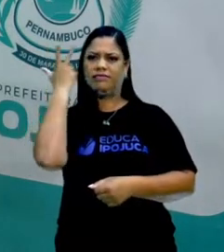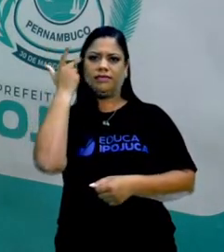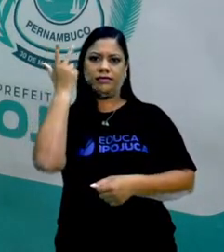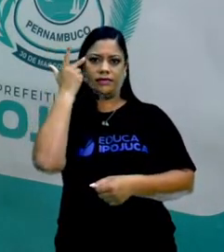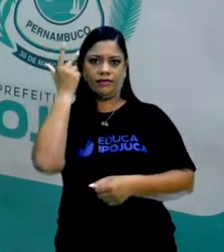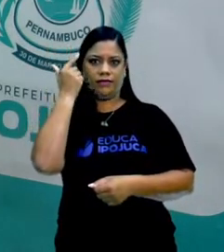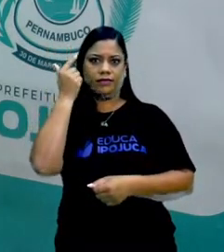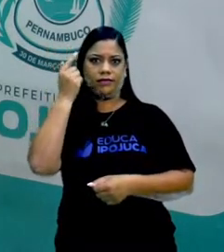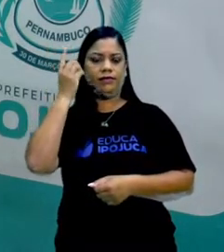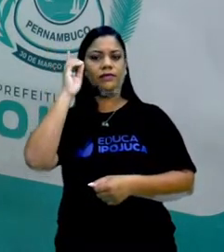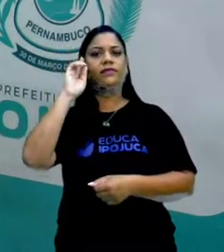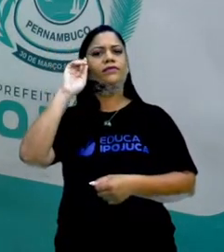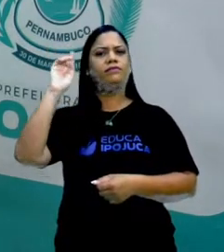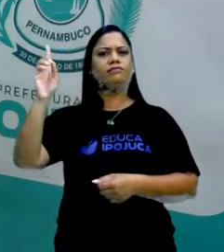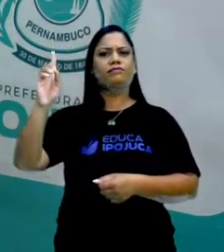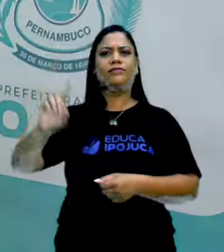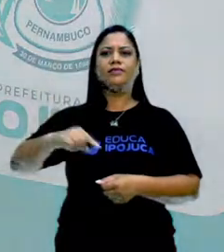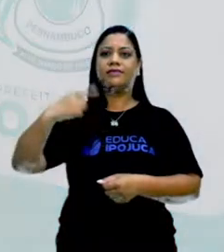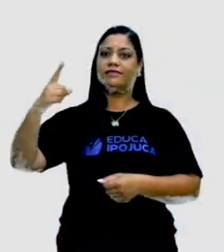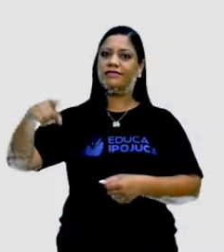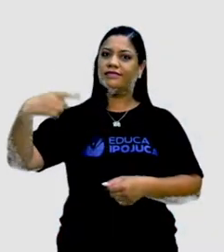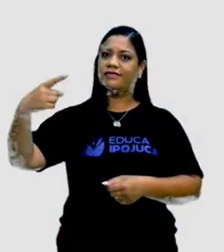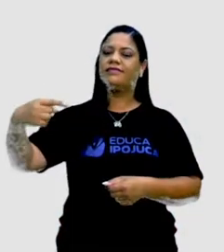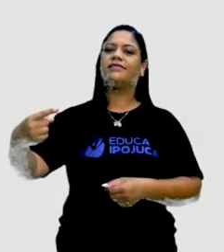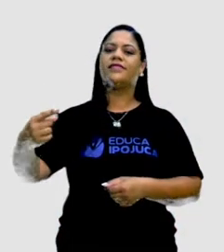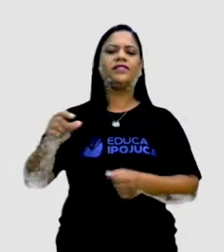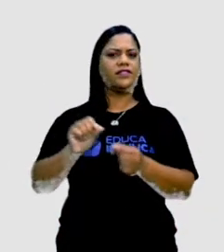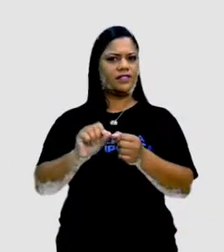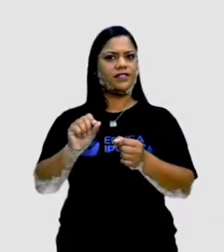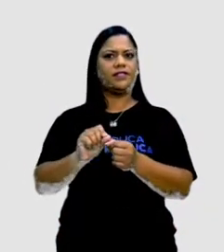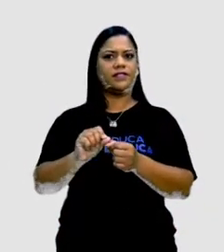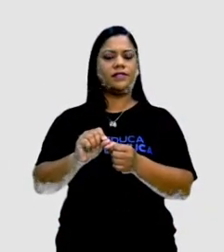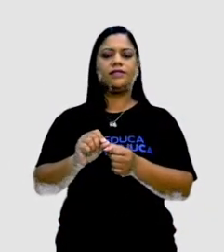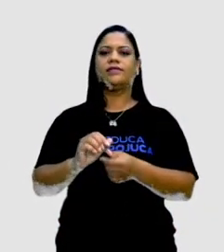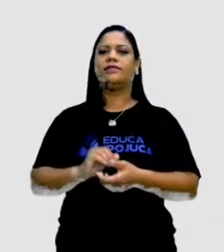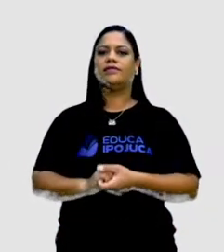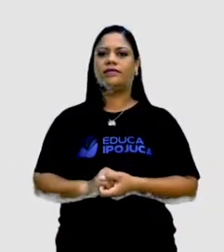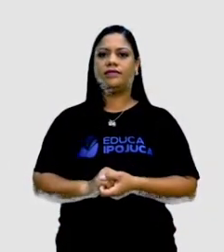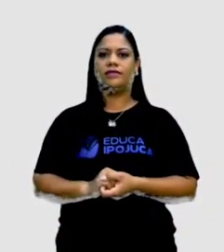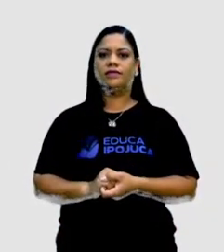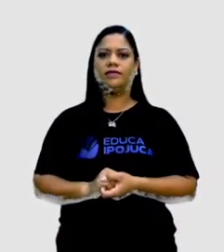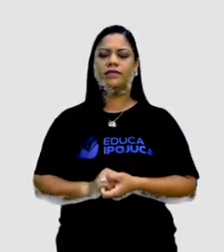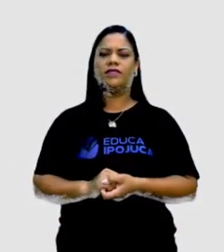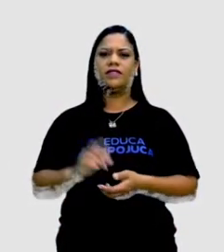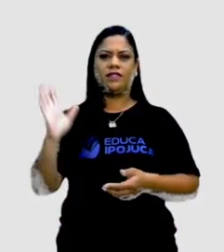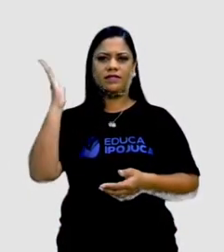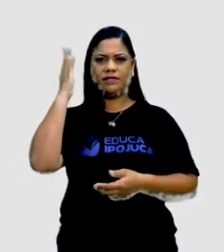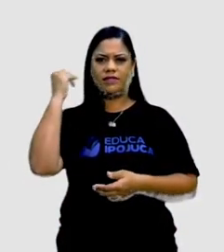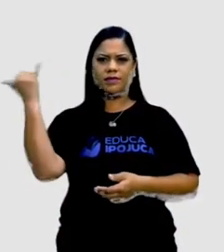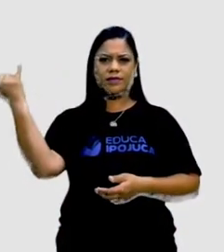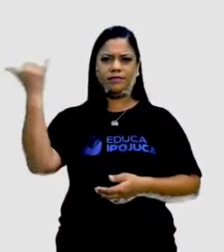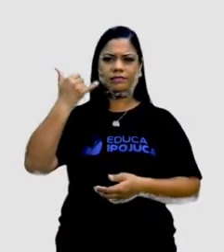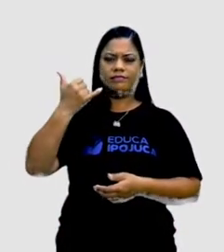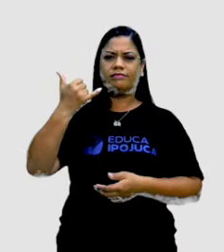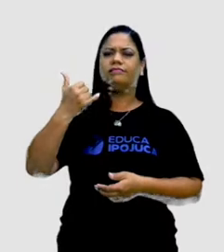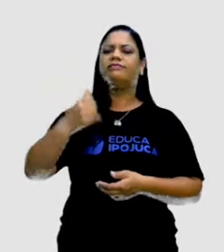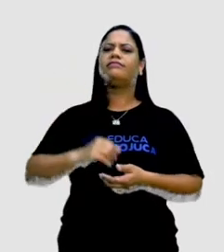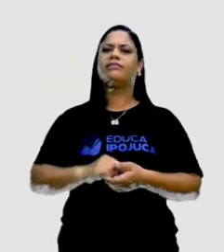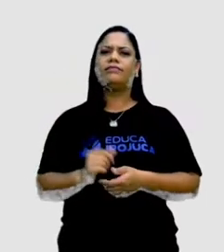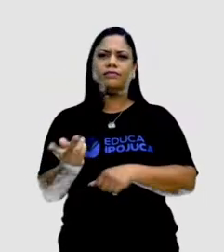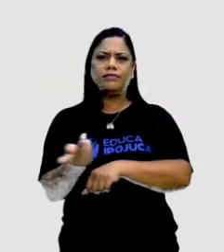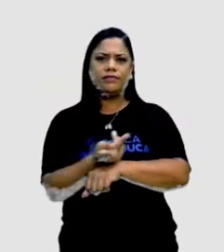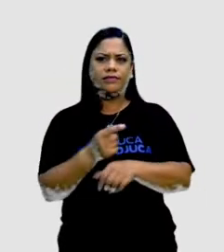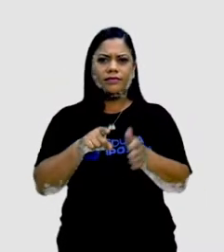no nosso dia a dia. Então nós fazemos curadoria quando buscamos por uma informação na internet ou o